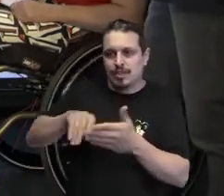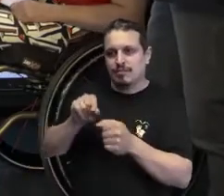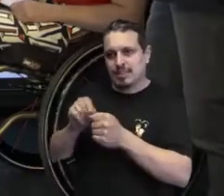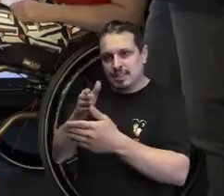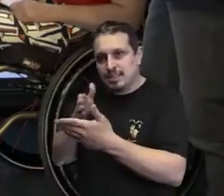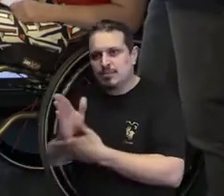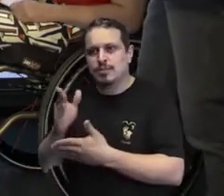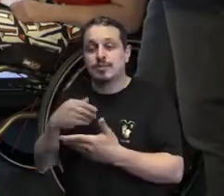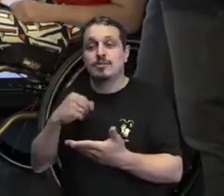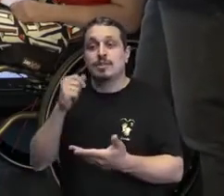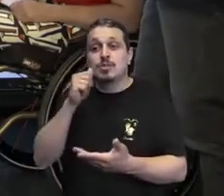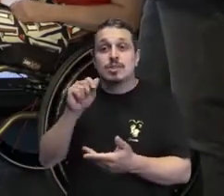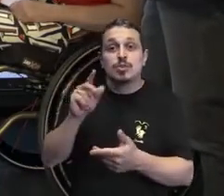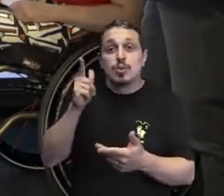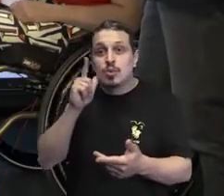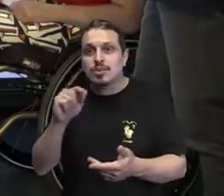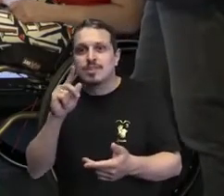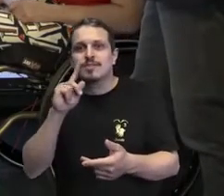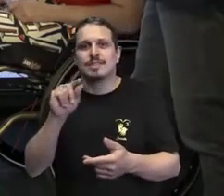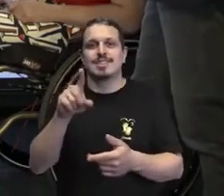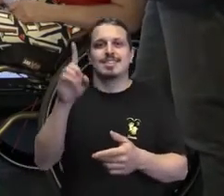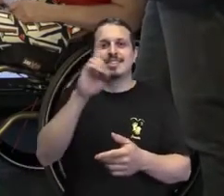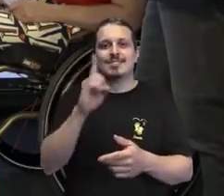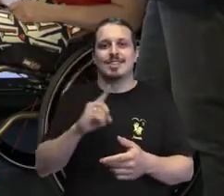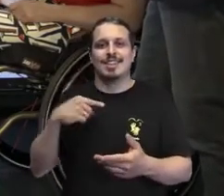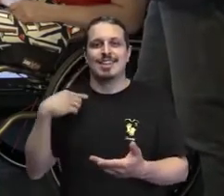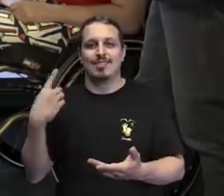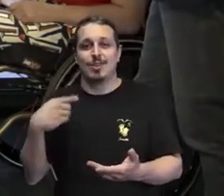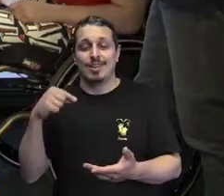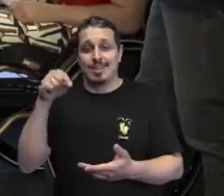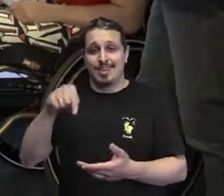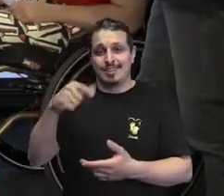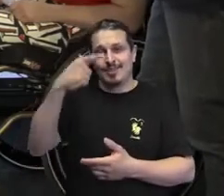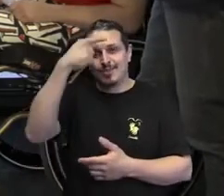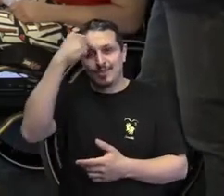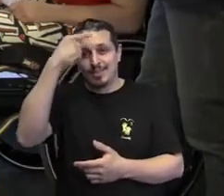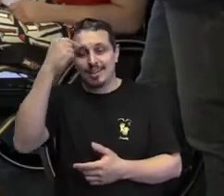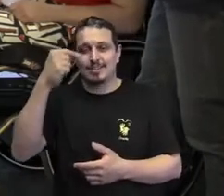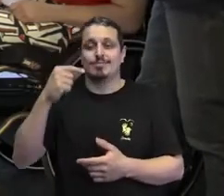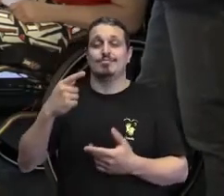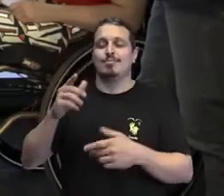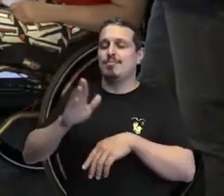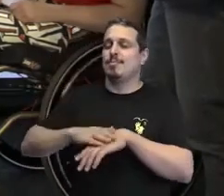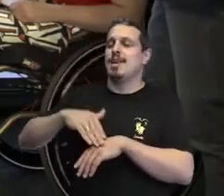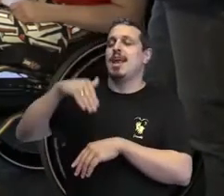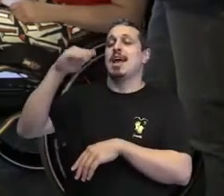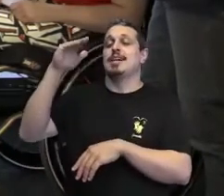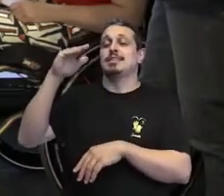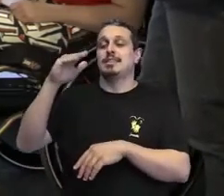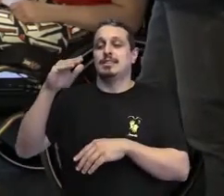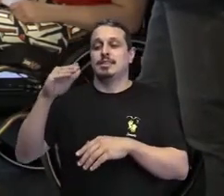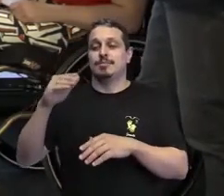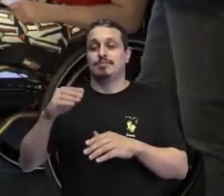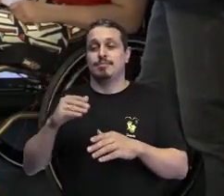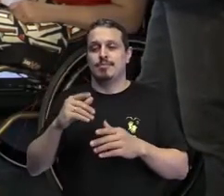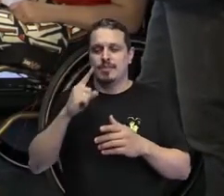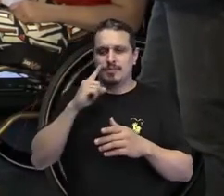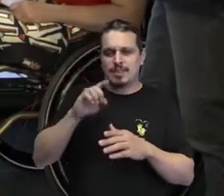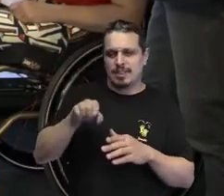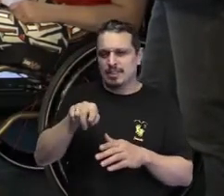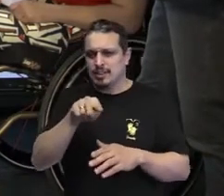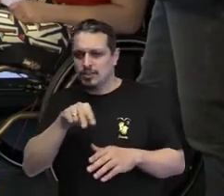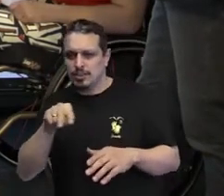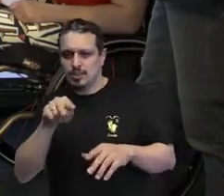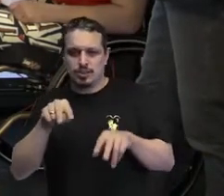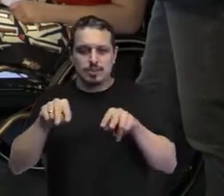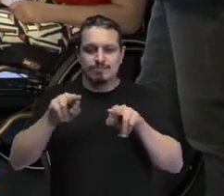da área do direito. Então, como a gente é bem tradicional, um deficiente em relação a ou estudar pra concurso,